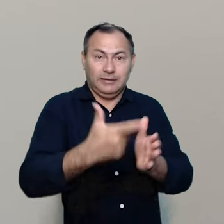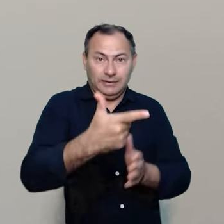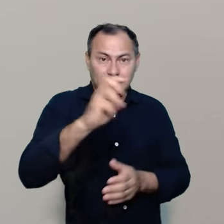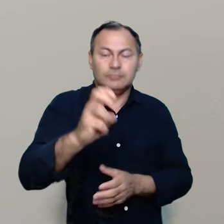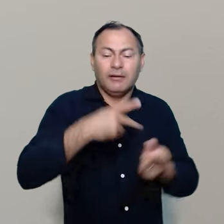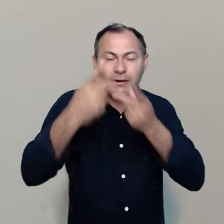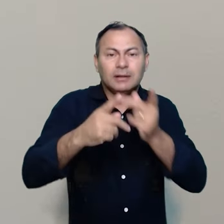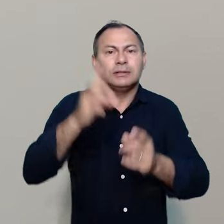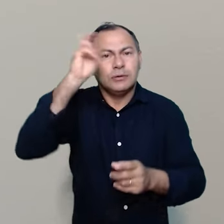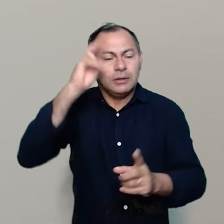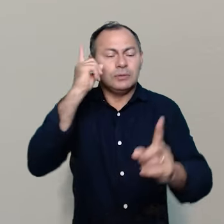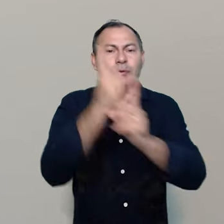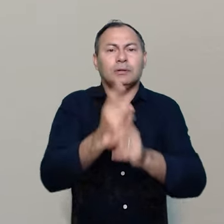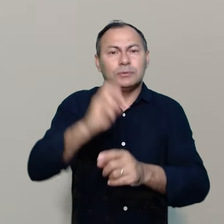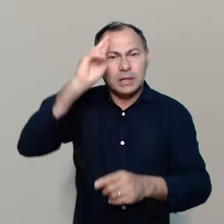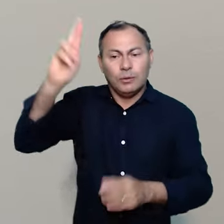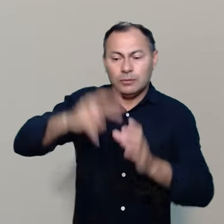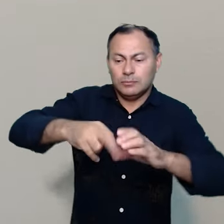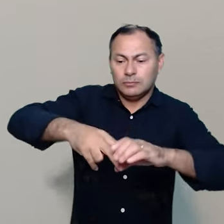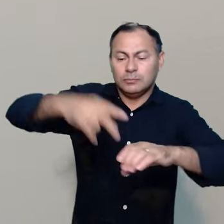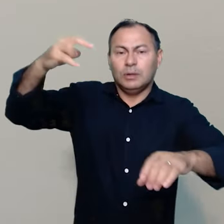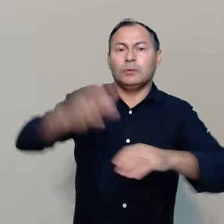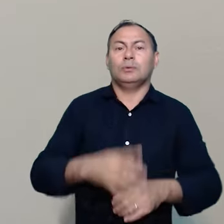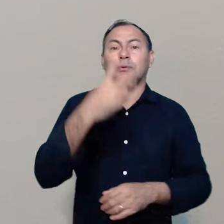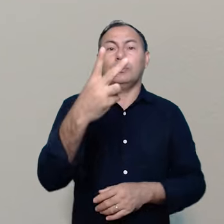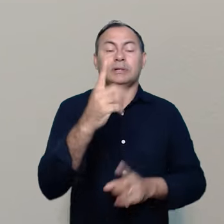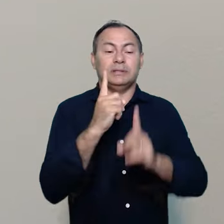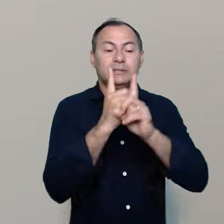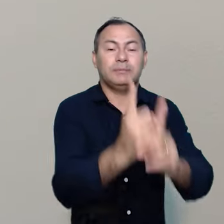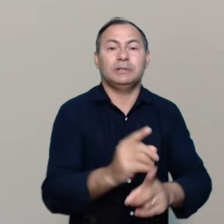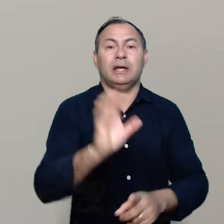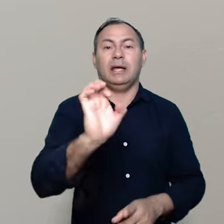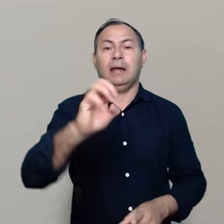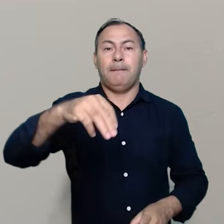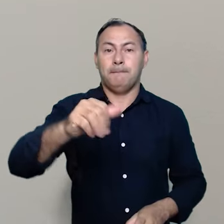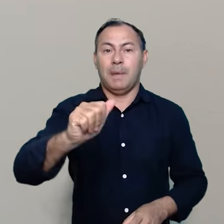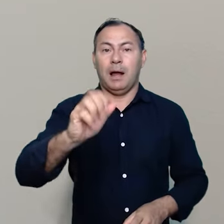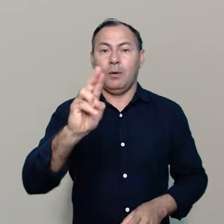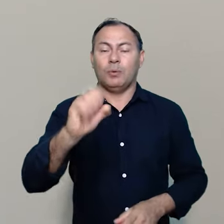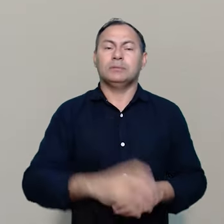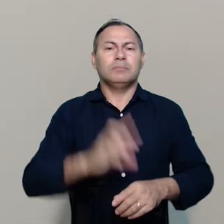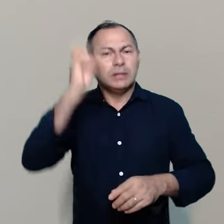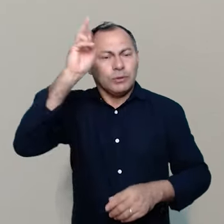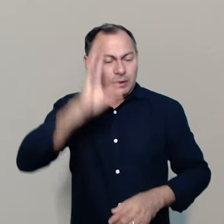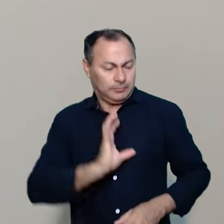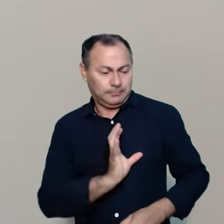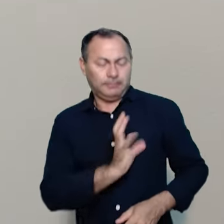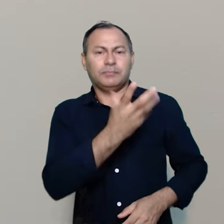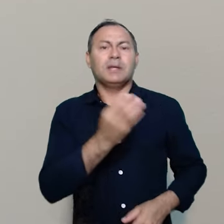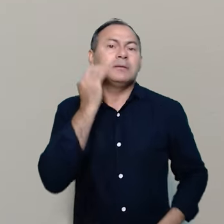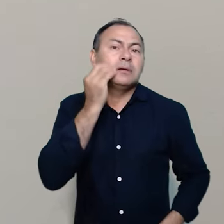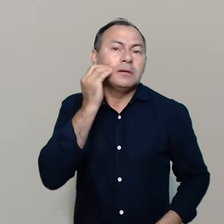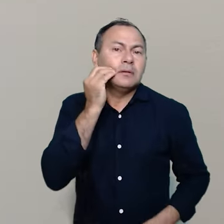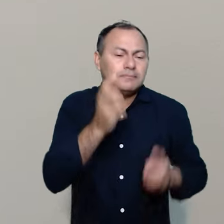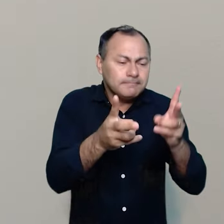conta a história do encontro do Senhor ressuscitado com os dois discípulos de Emmaus. Uma história de conversão, na qual a